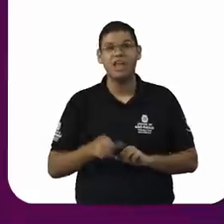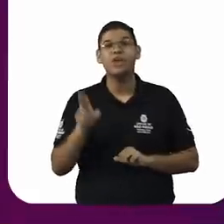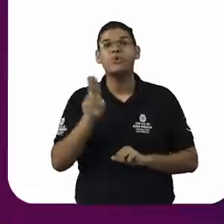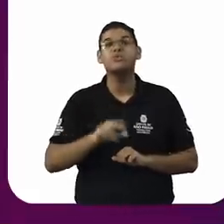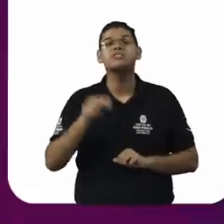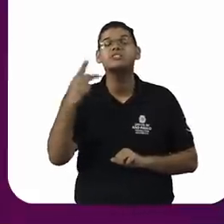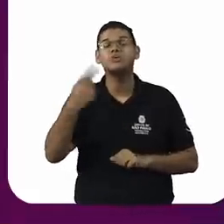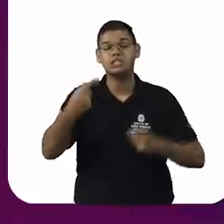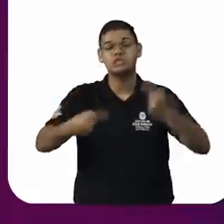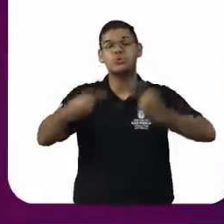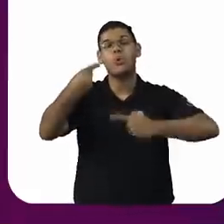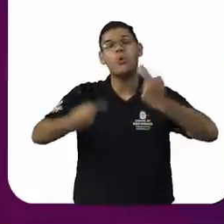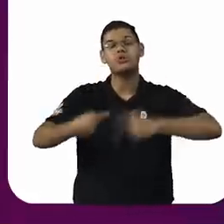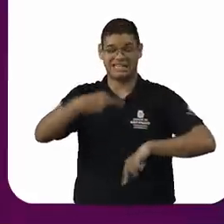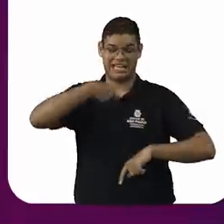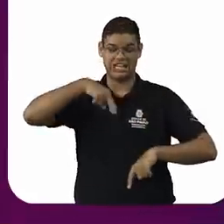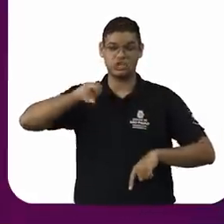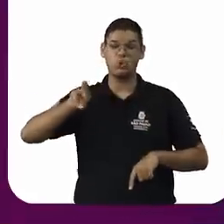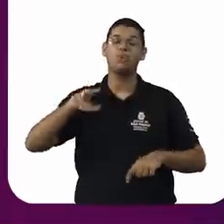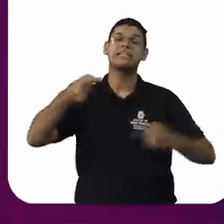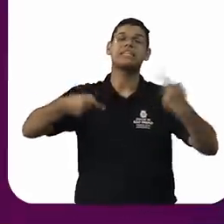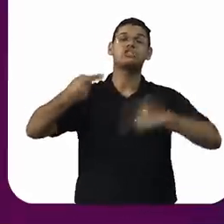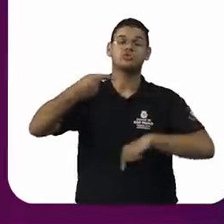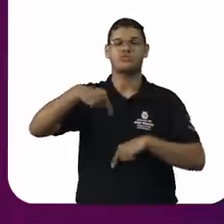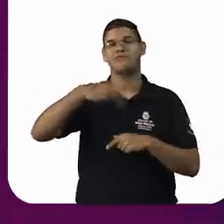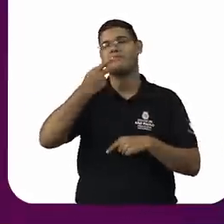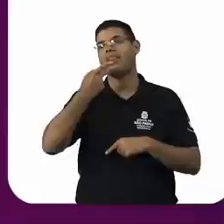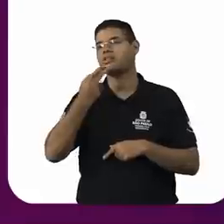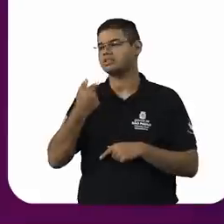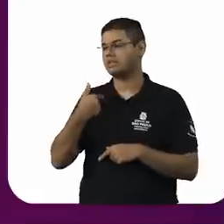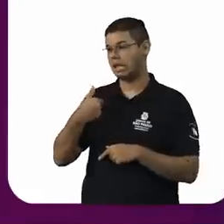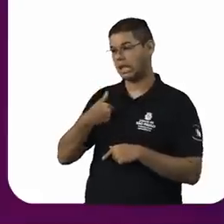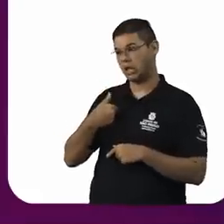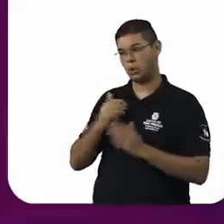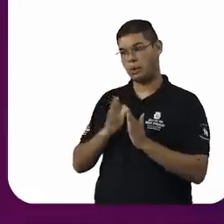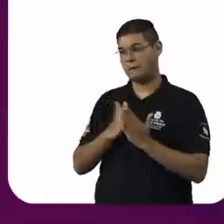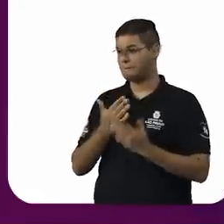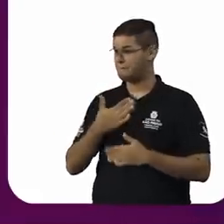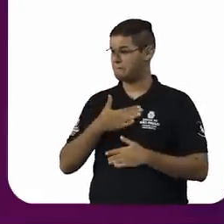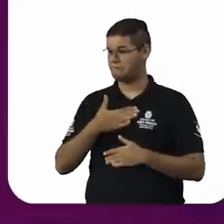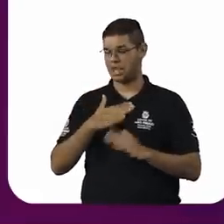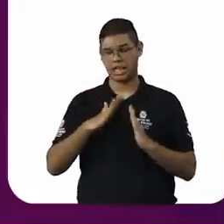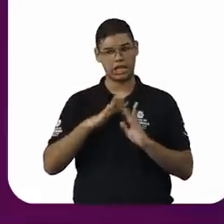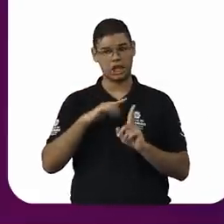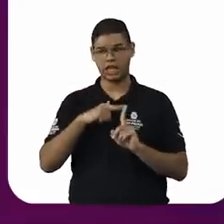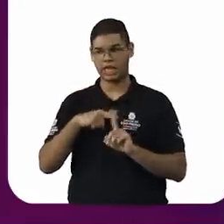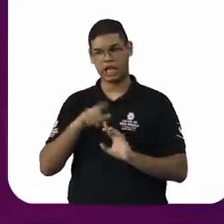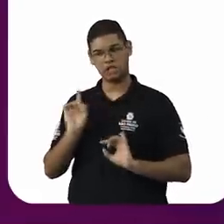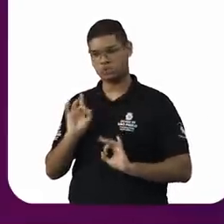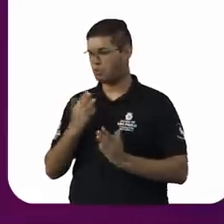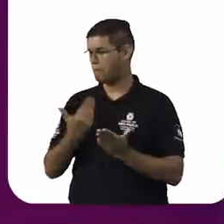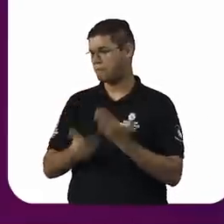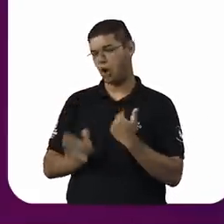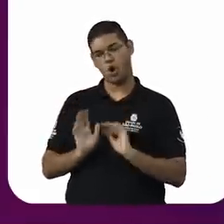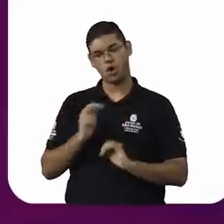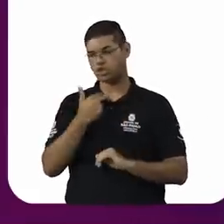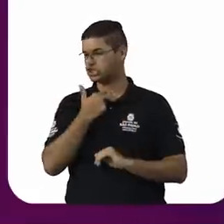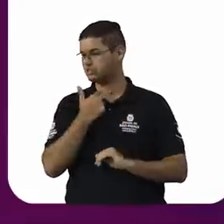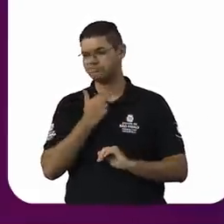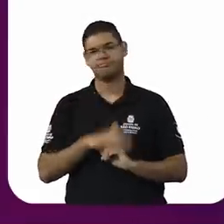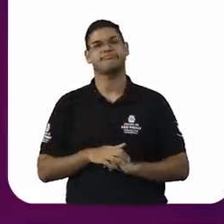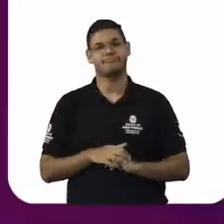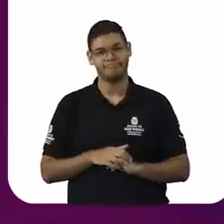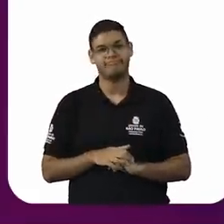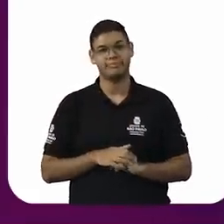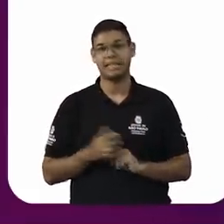religioso para alguma coisa que não é o papel da religião. Eu sou uma liderança de terreiro, sou um sacerdote, eu